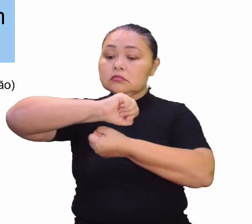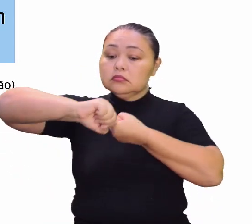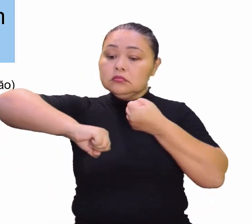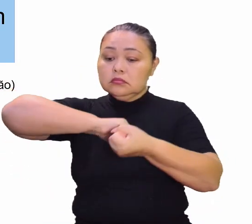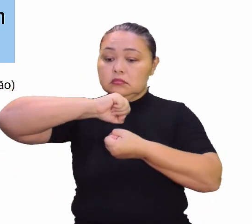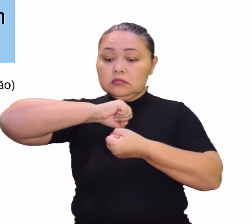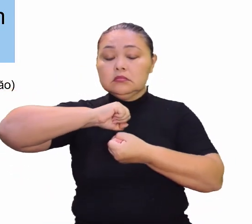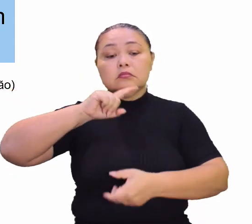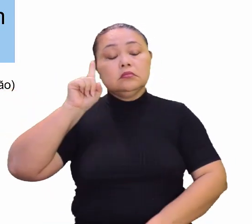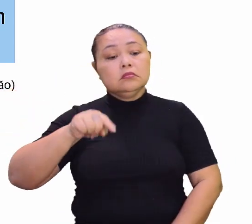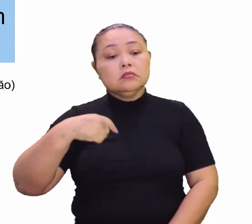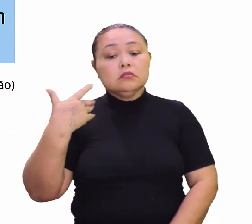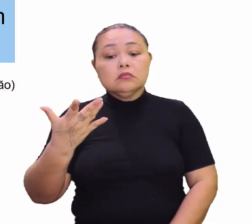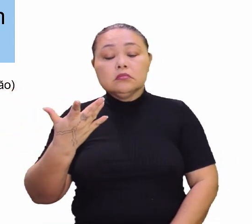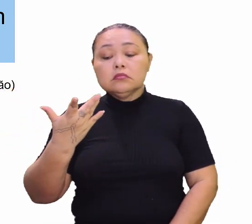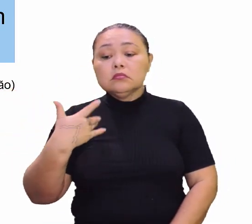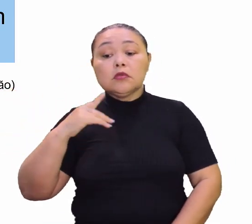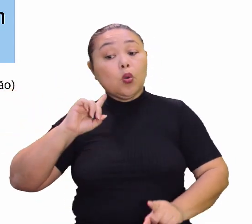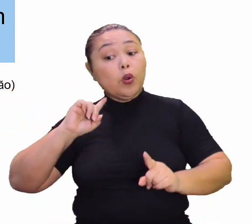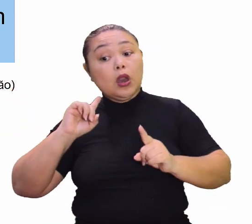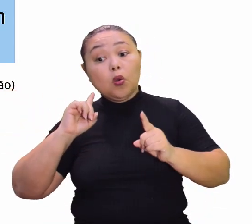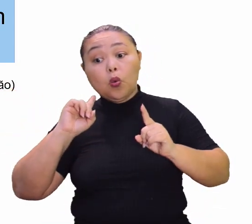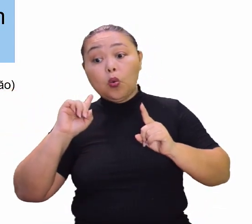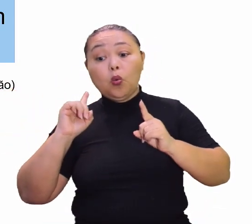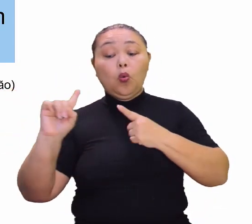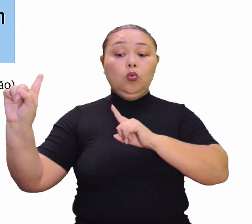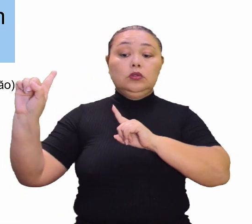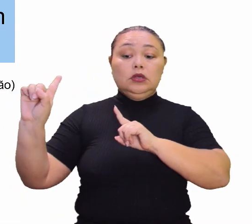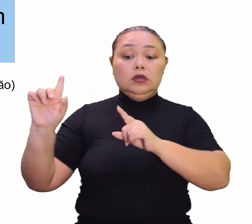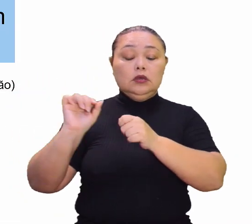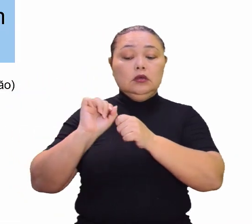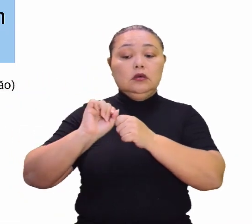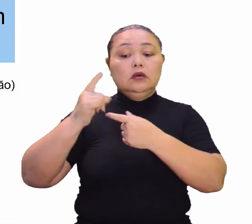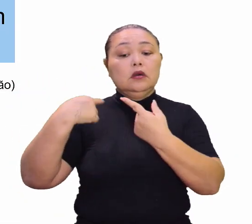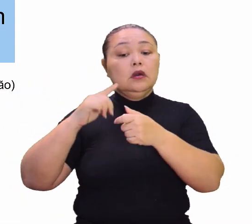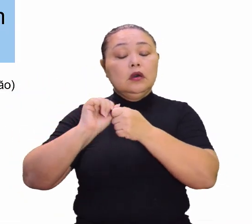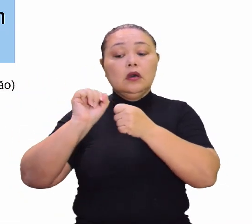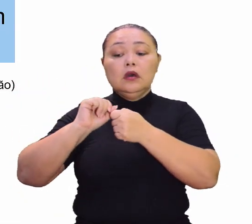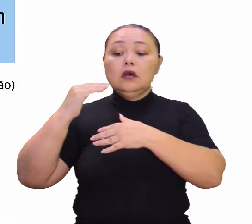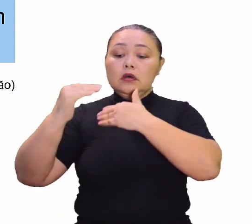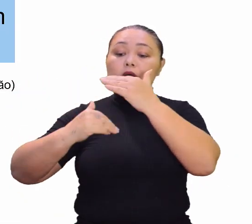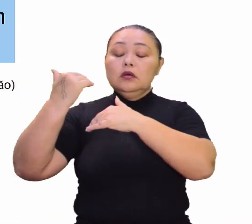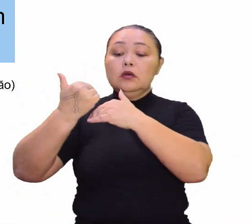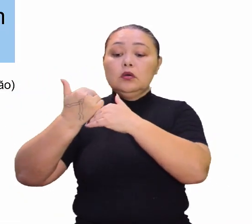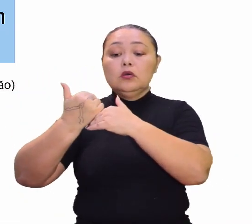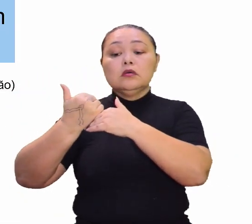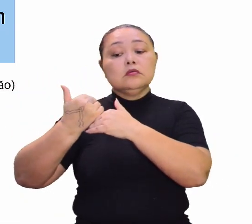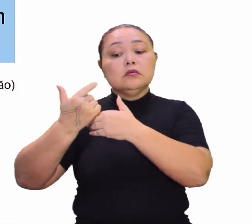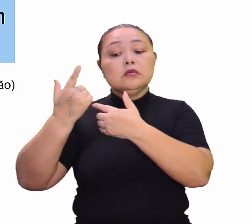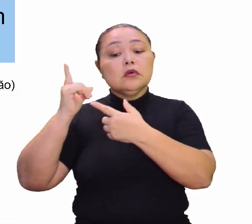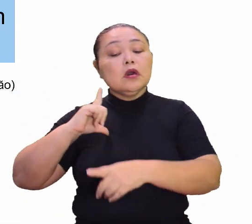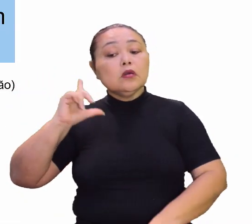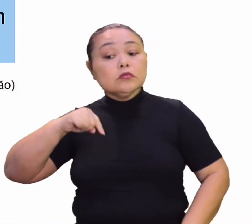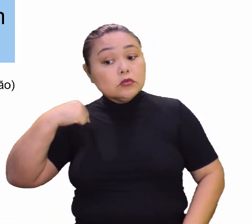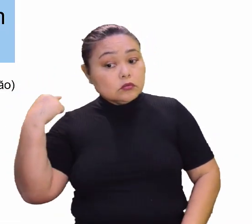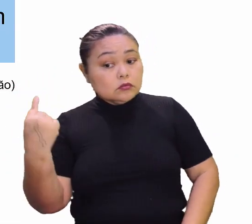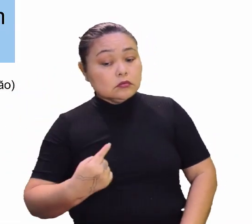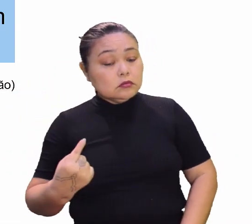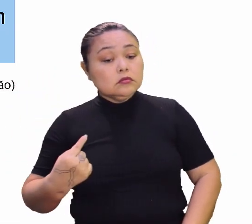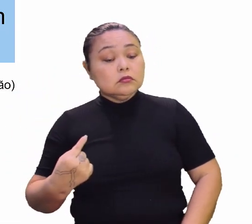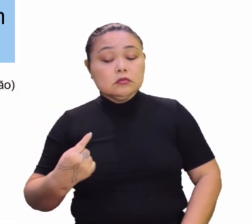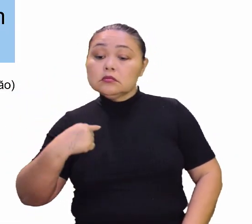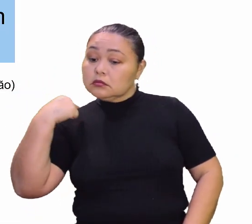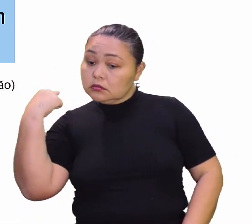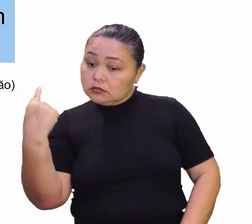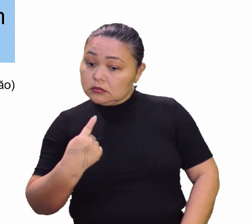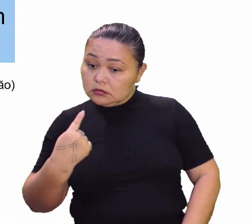sustentável. Exatamente. Porque ele não é contra o progresso. Não. Então, se ele não é contra o progresso, somos nós que devemos,